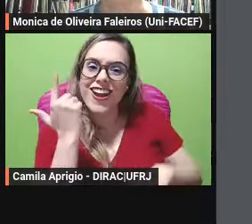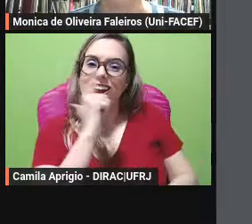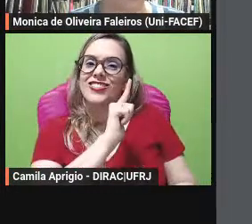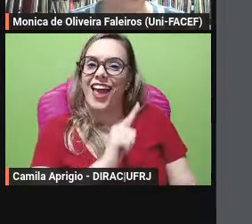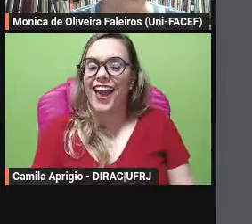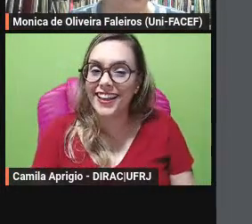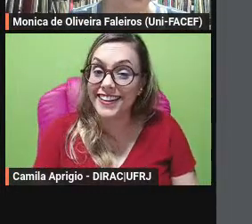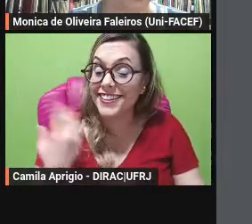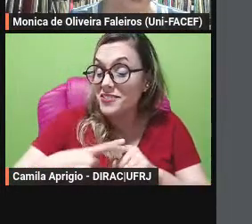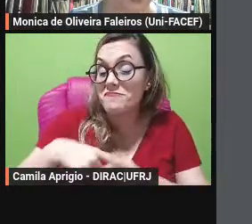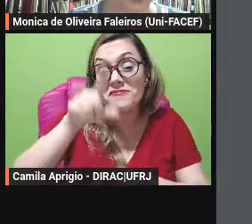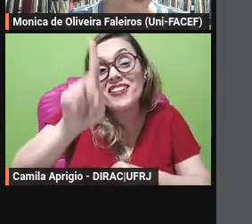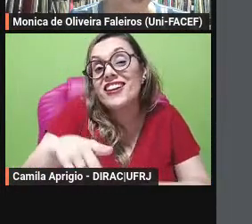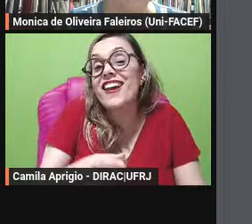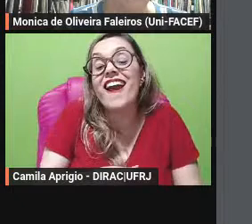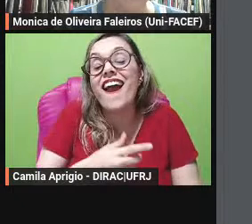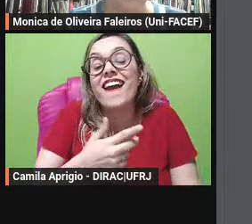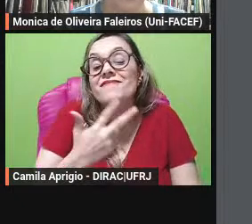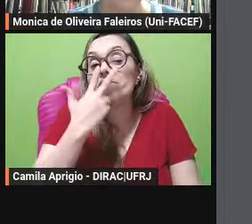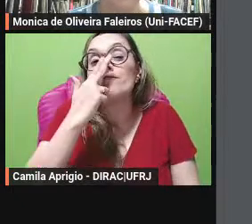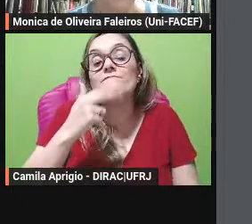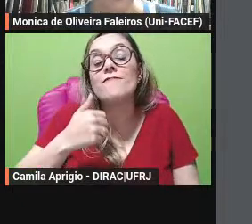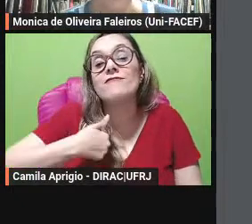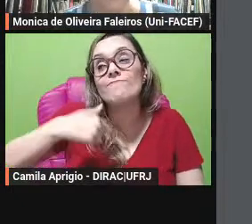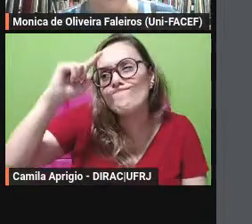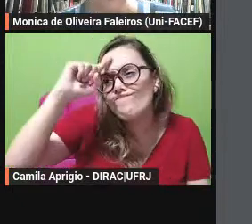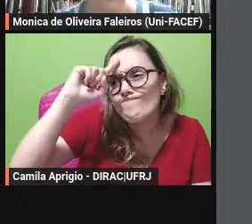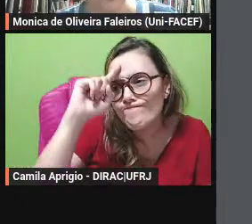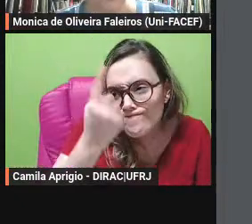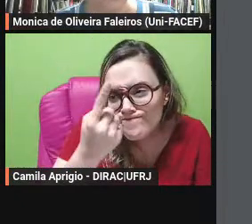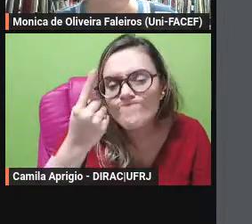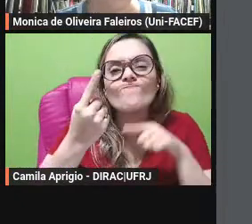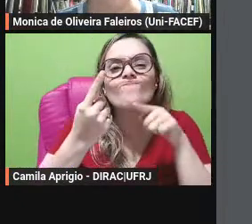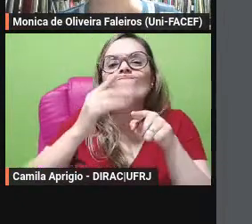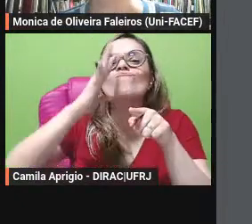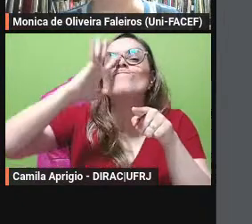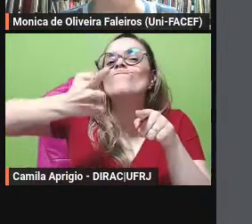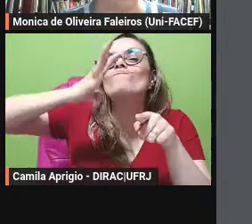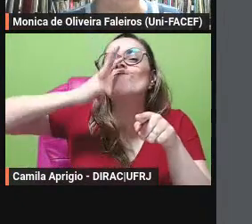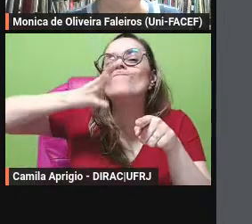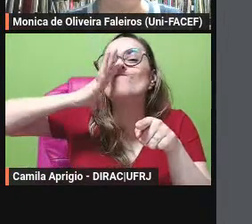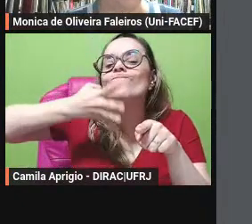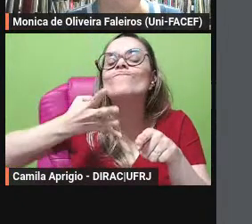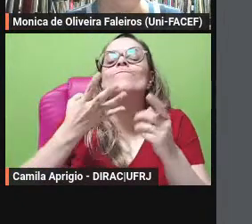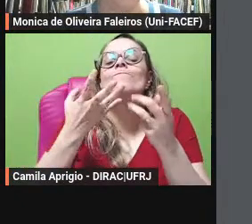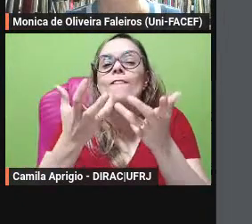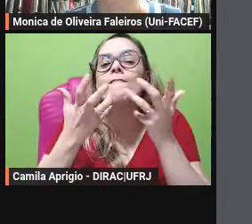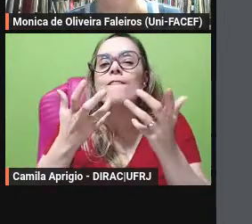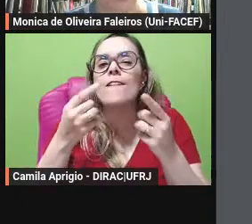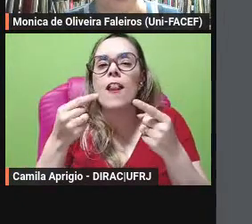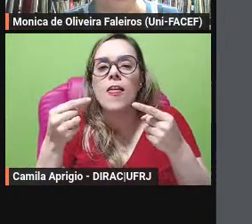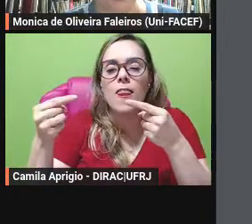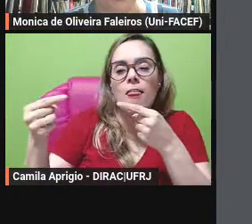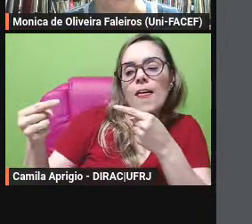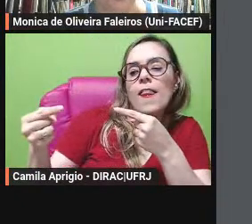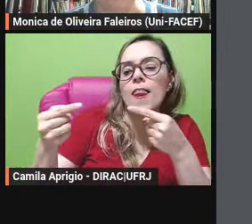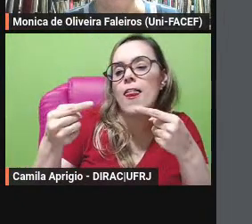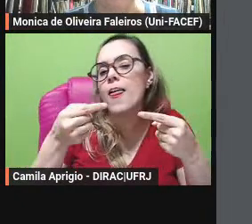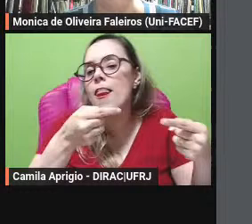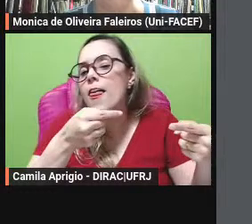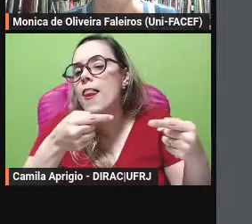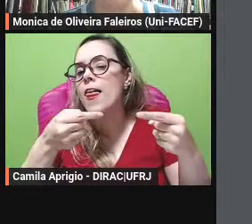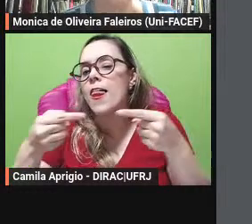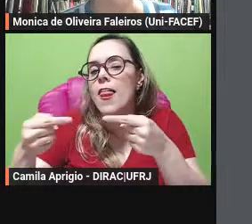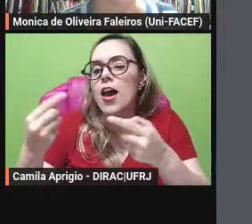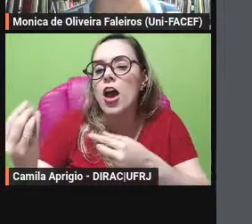a irreverência na construção da crítica que aqui se evidencia no jogo de contrastes entre a tradição e a contemporaneidade na